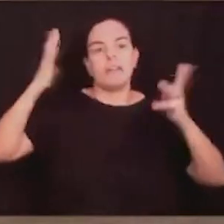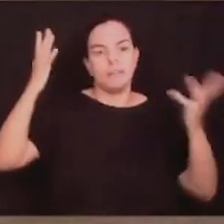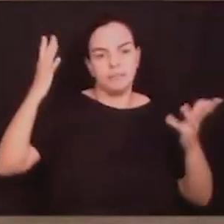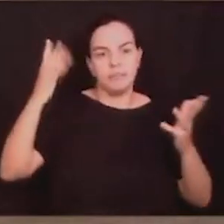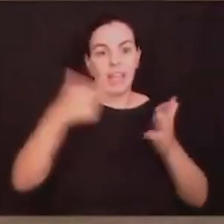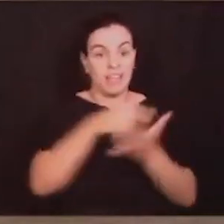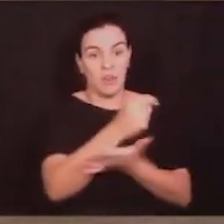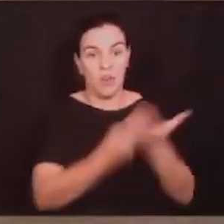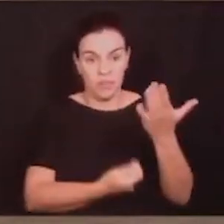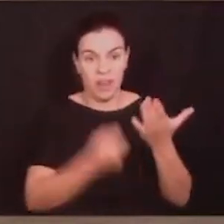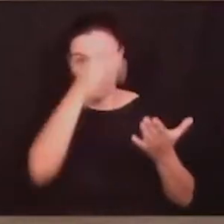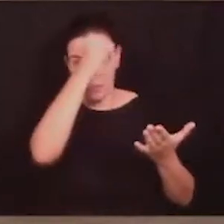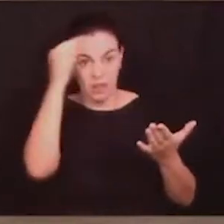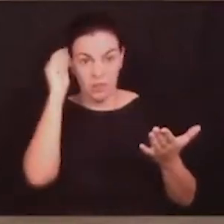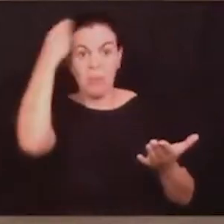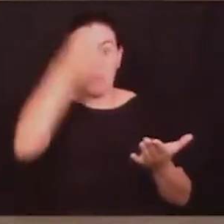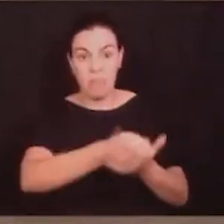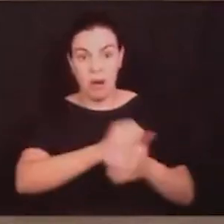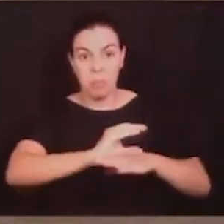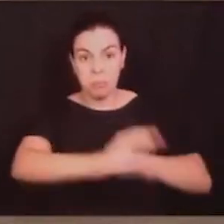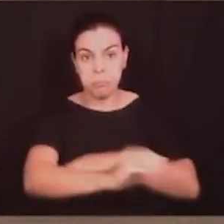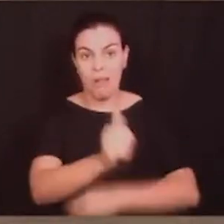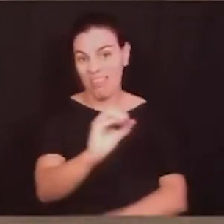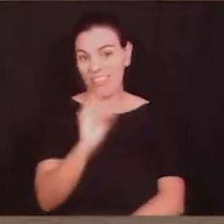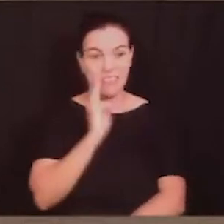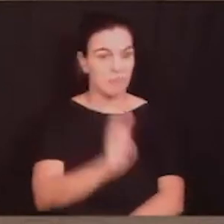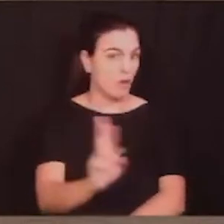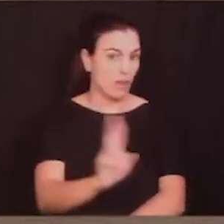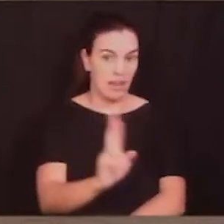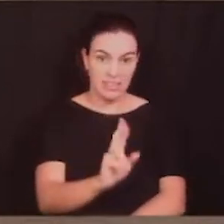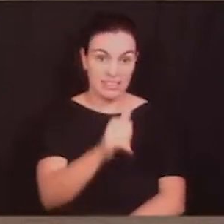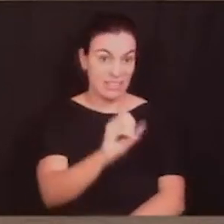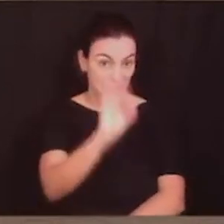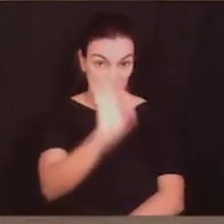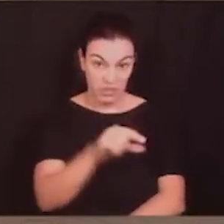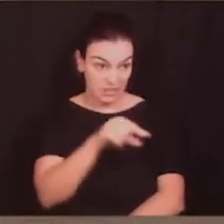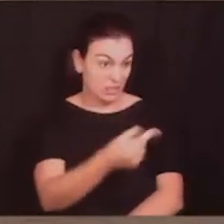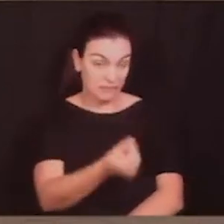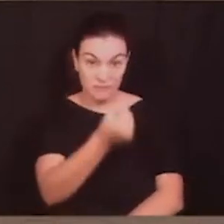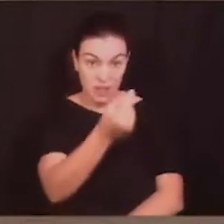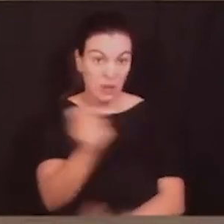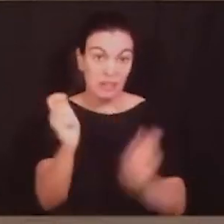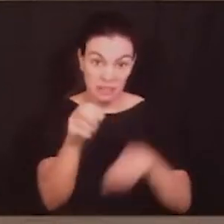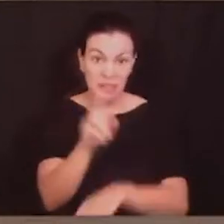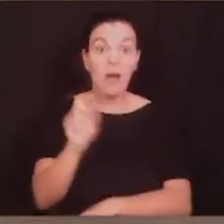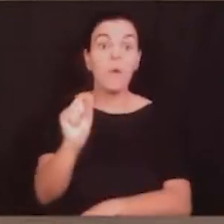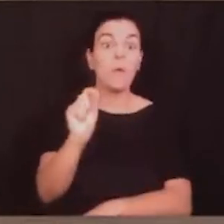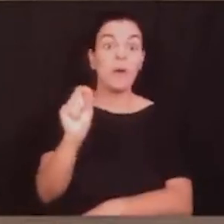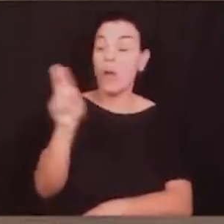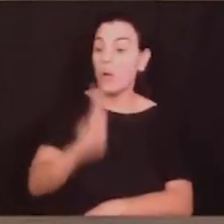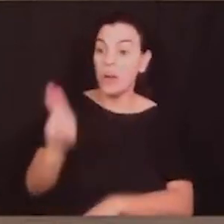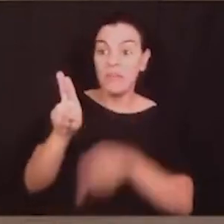Eu tenho absoluta convicção que por 10% disso nós teríamos um estudo técnico feito pelas universidades, que seria um